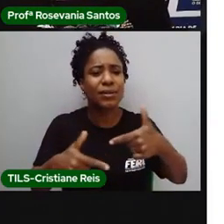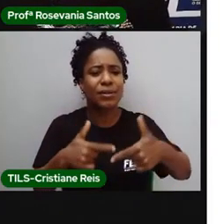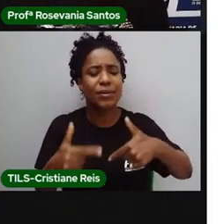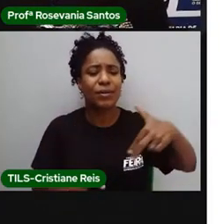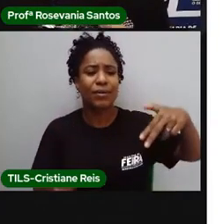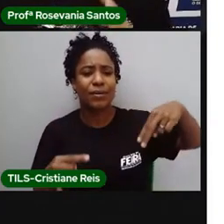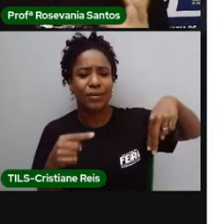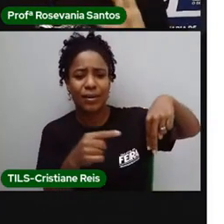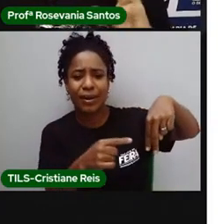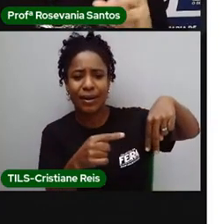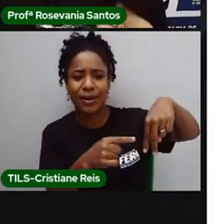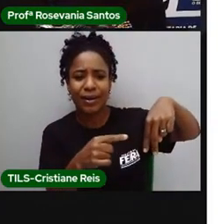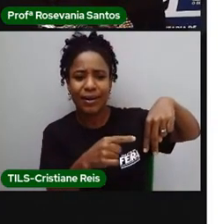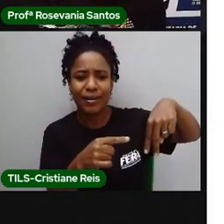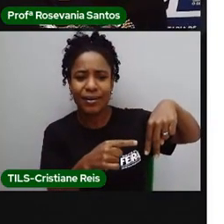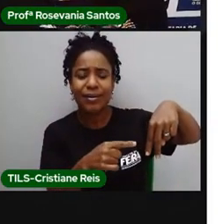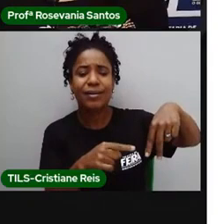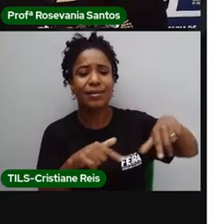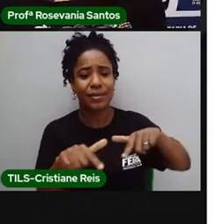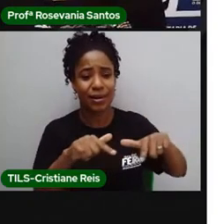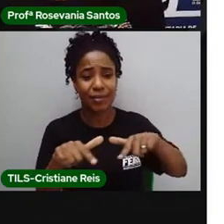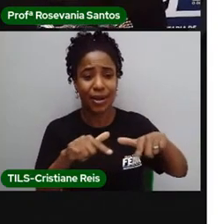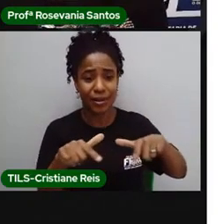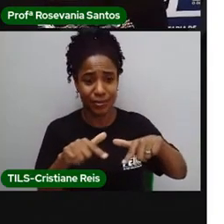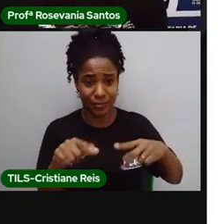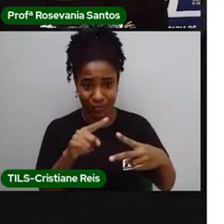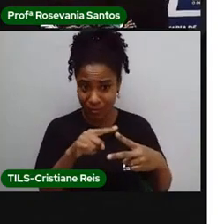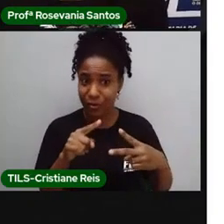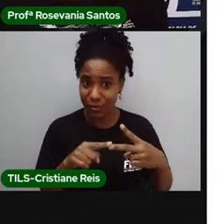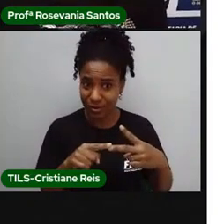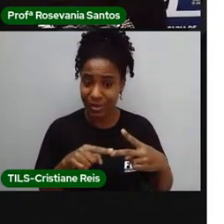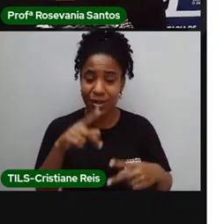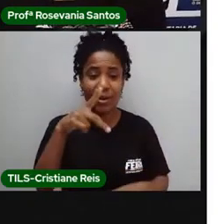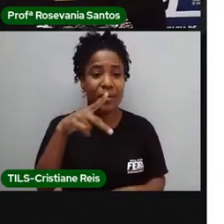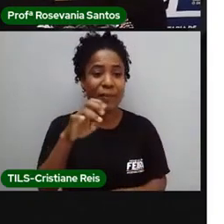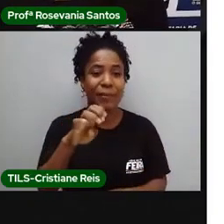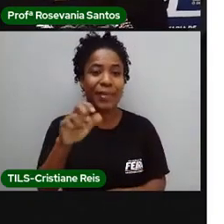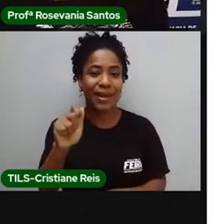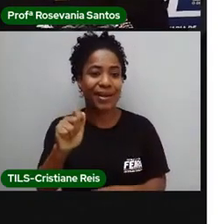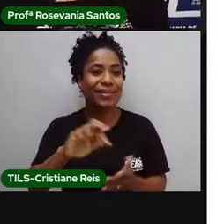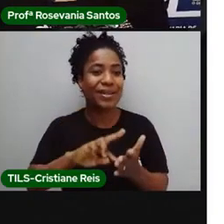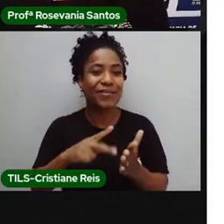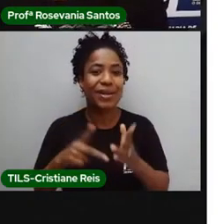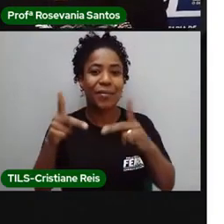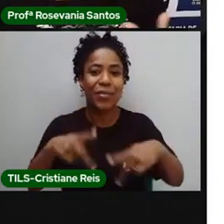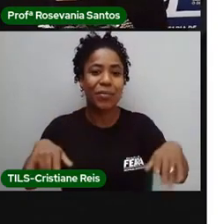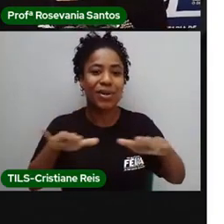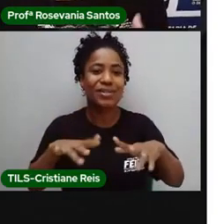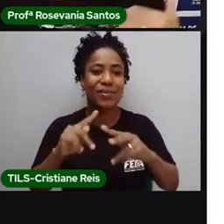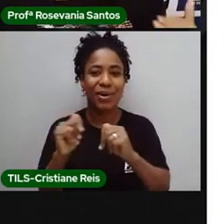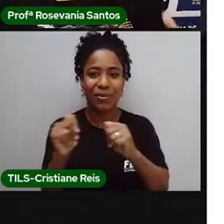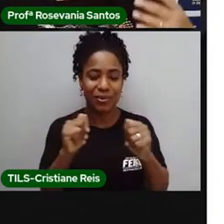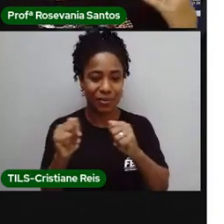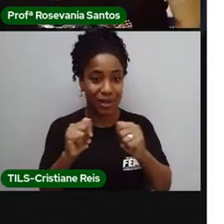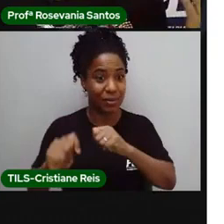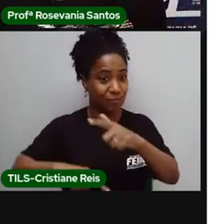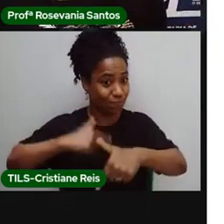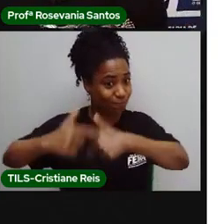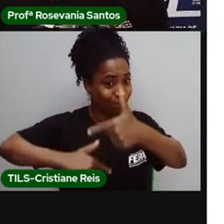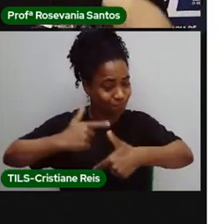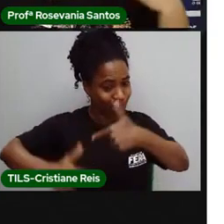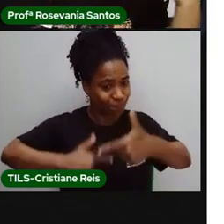que a gente tem, né? Dois tipos de classificação para os trabalhos. A PEP, que é a população economicamente ativa, ou seja, aqueles que estão